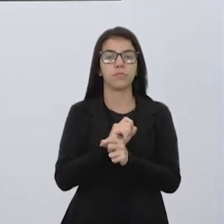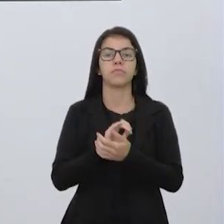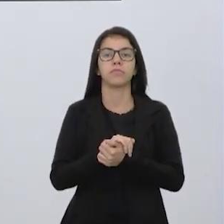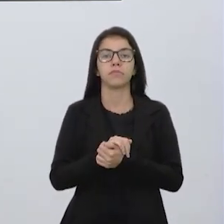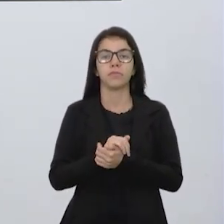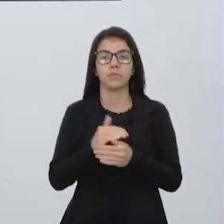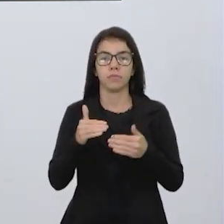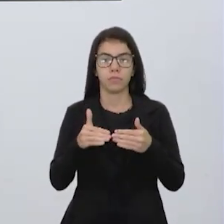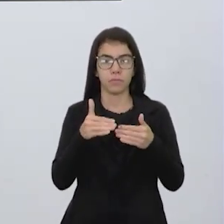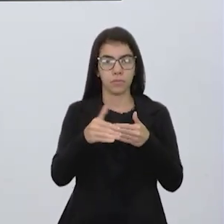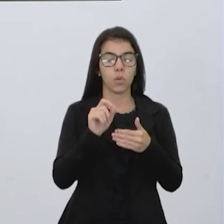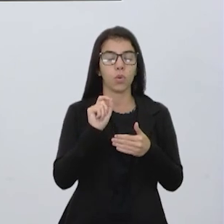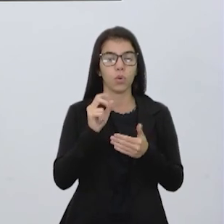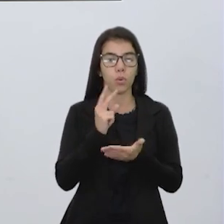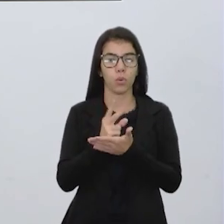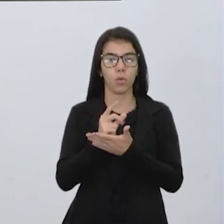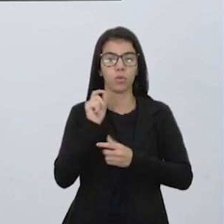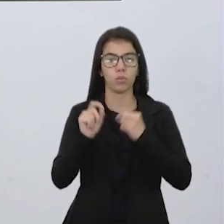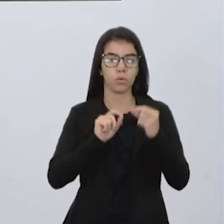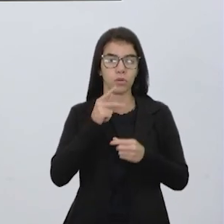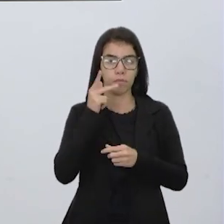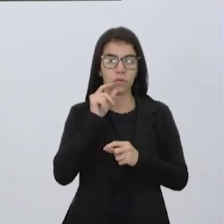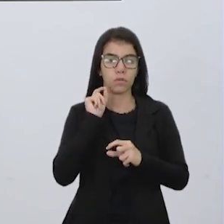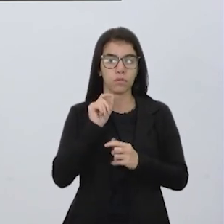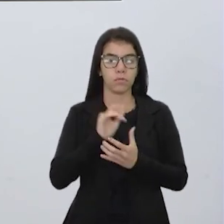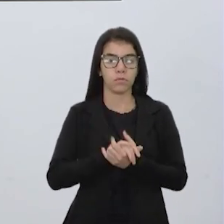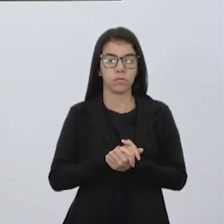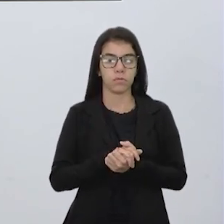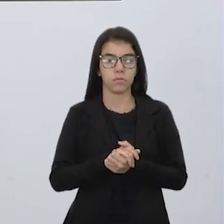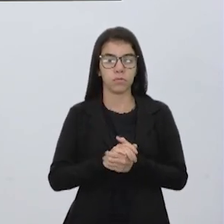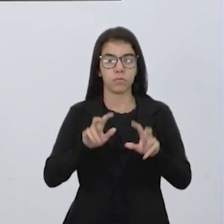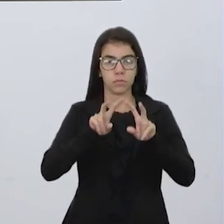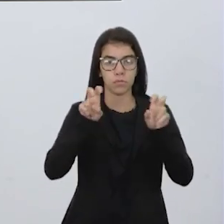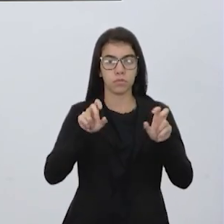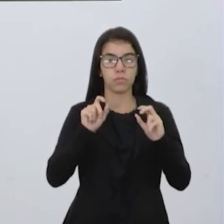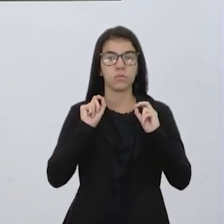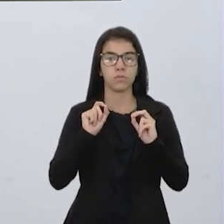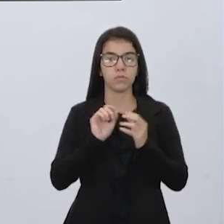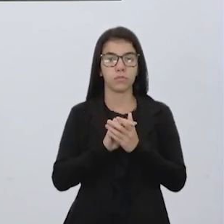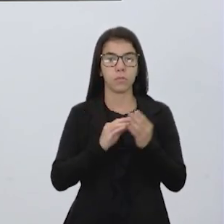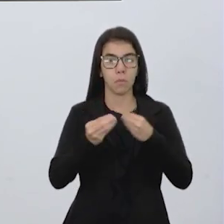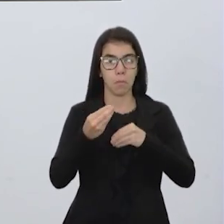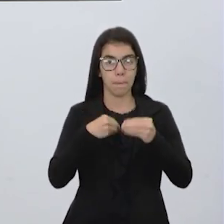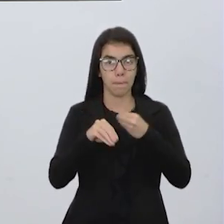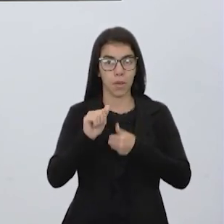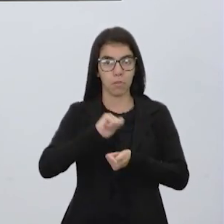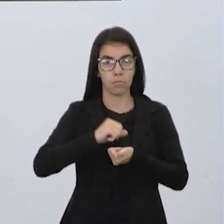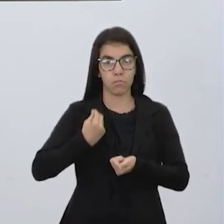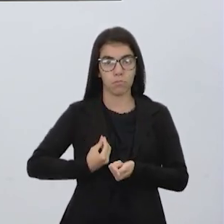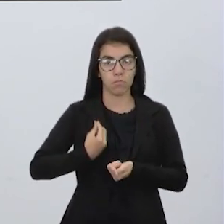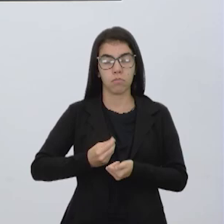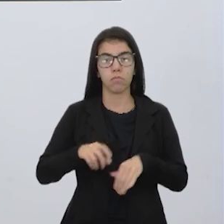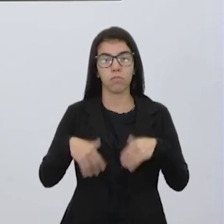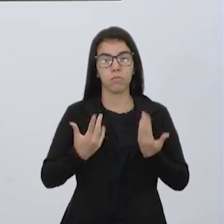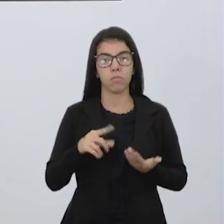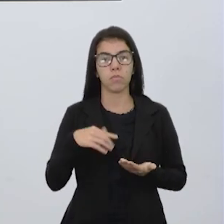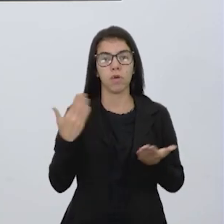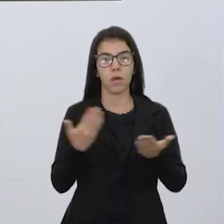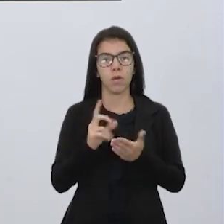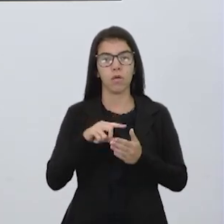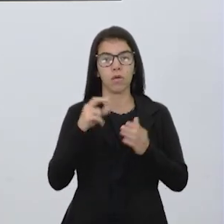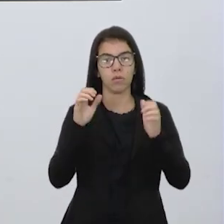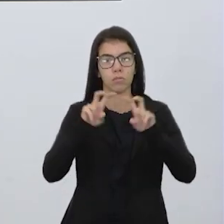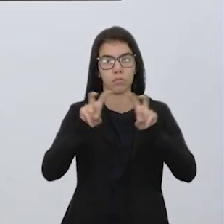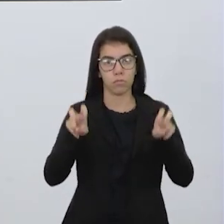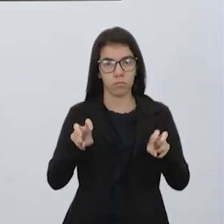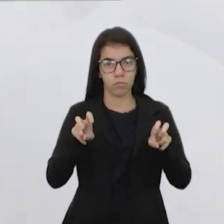avançar mais ainda, falando um pouquinho nessa abordagem aí de plástico e qualidade de vida. Então, a gente vai nesse tema aí.